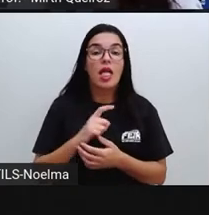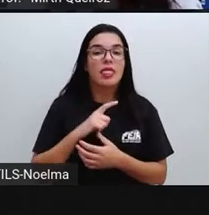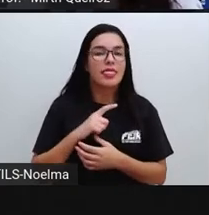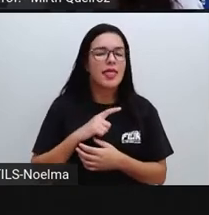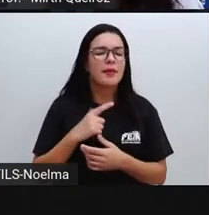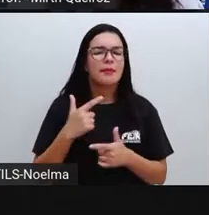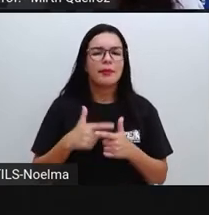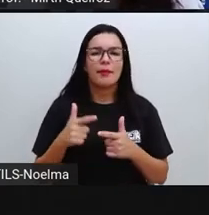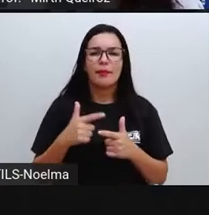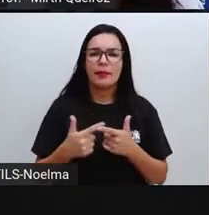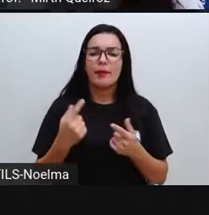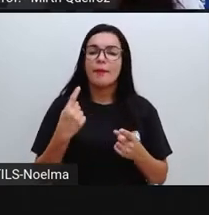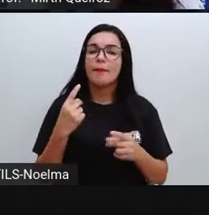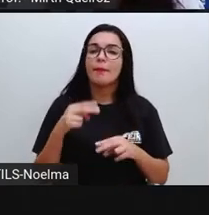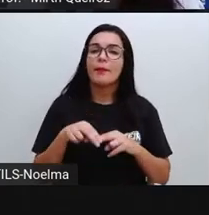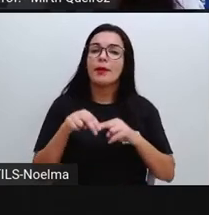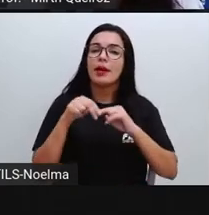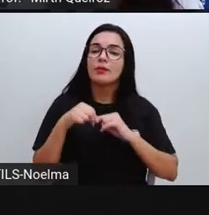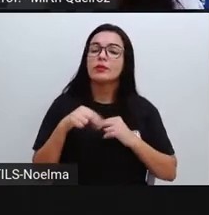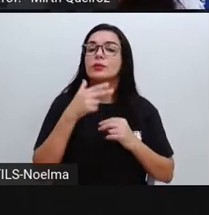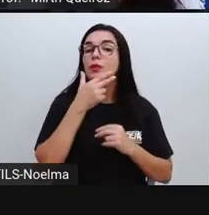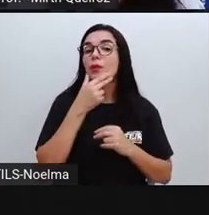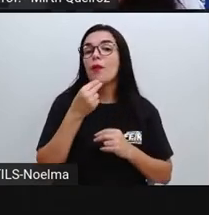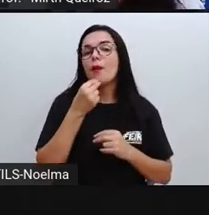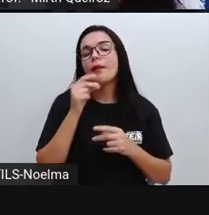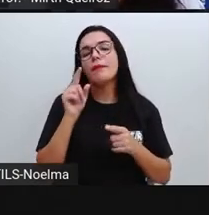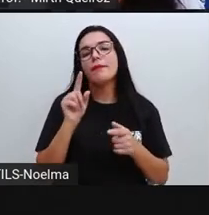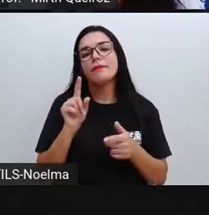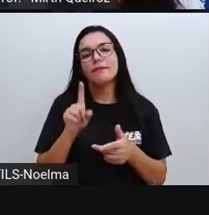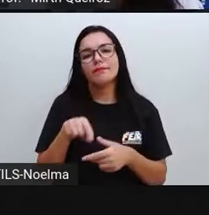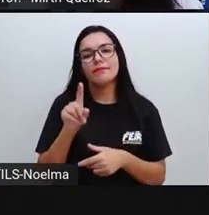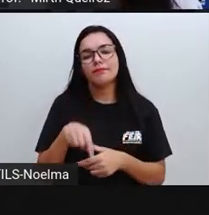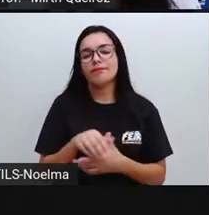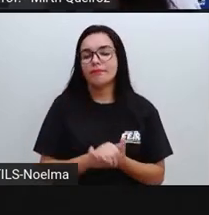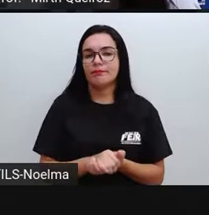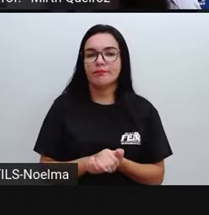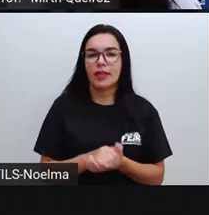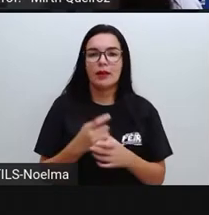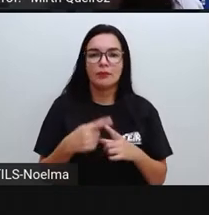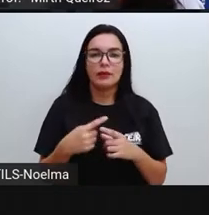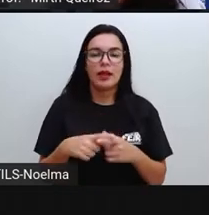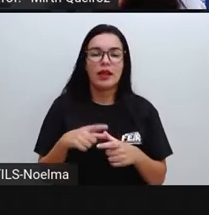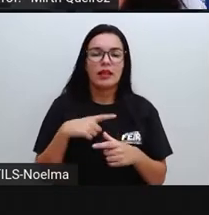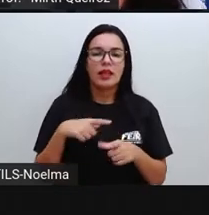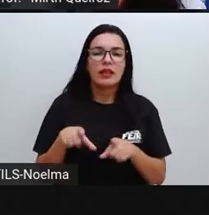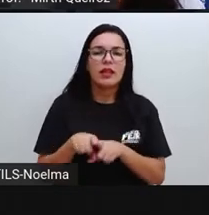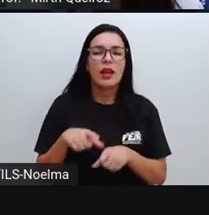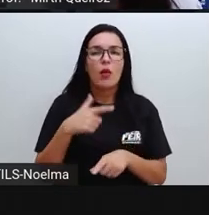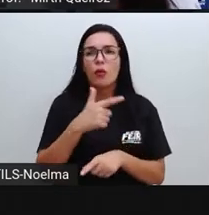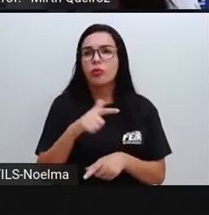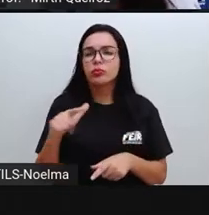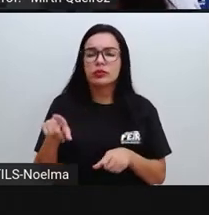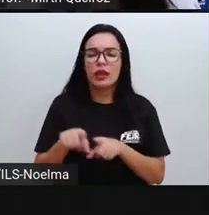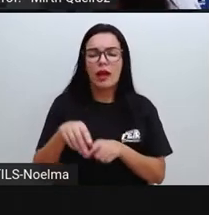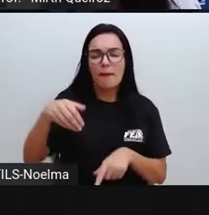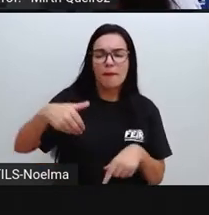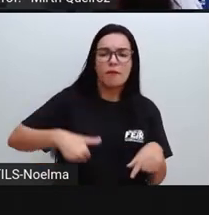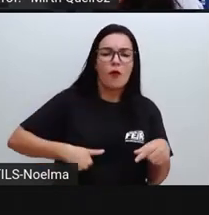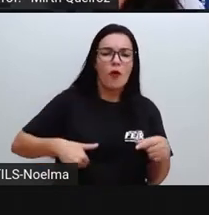inúmeras consequências, né? Questões, por exemplo, da ordem social, a questão da segurança, a fome causa